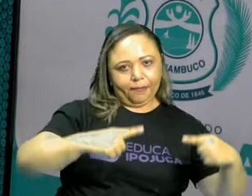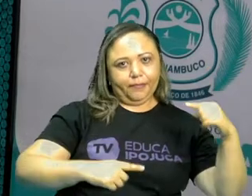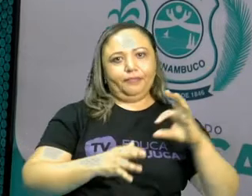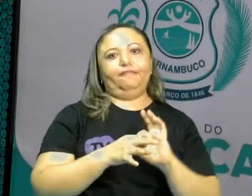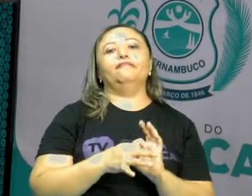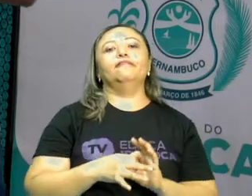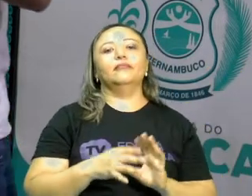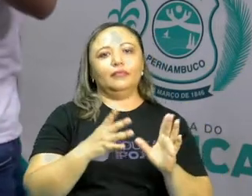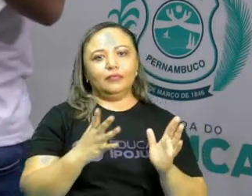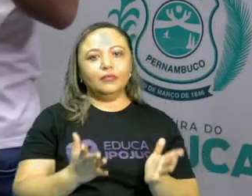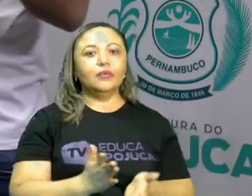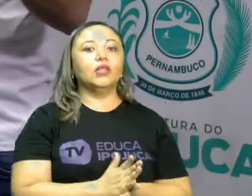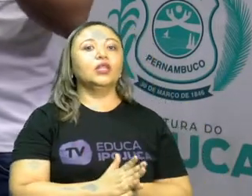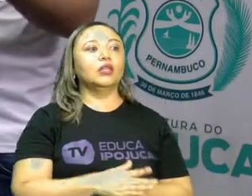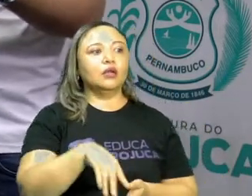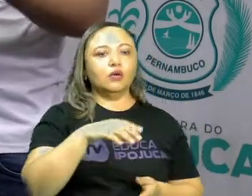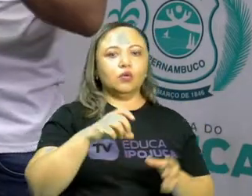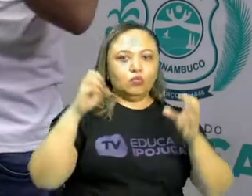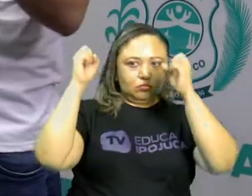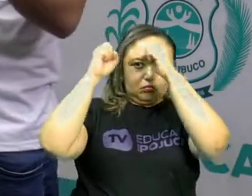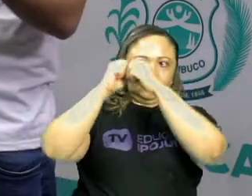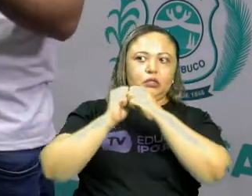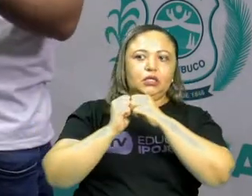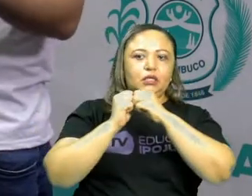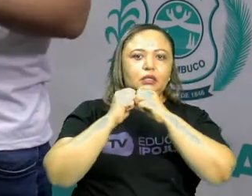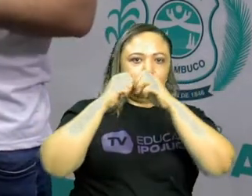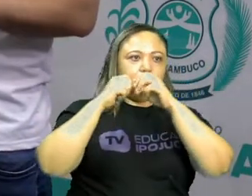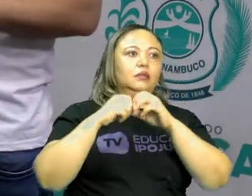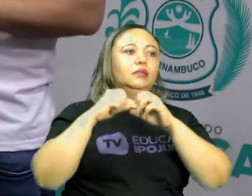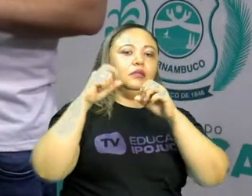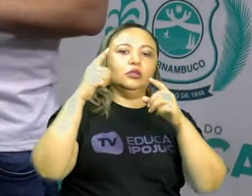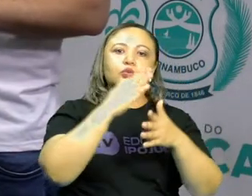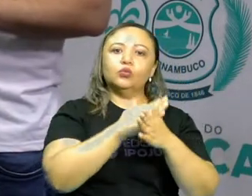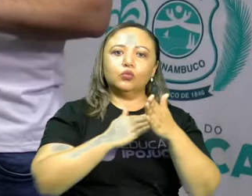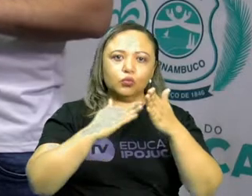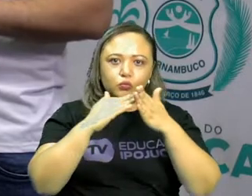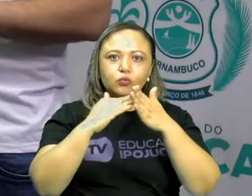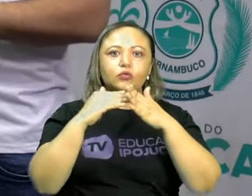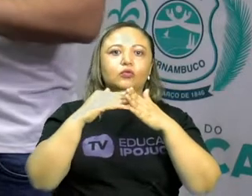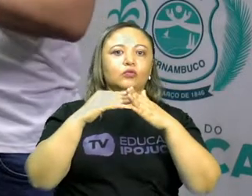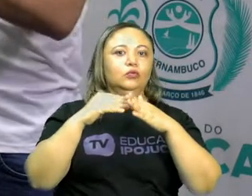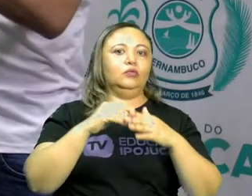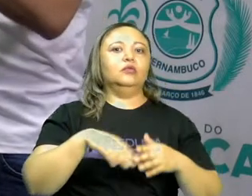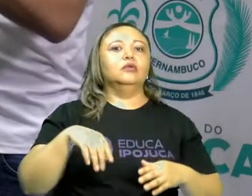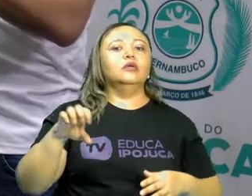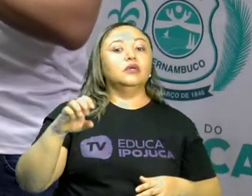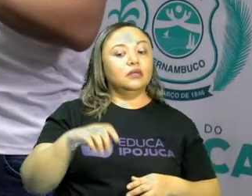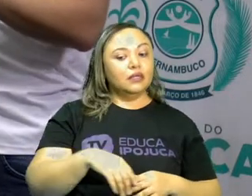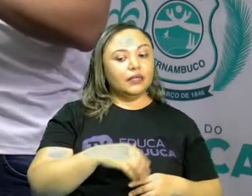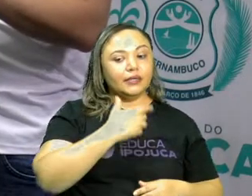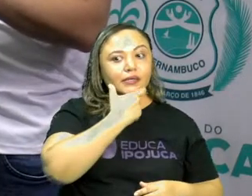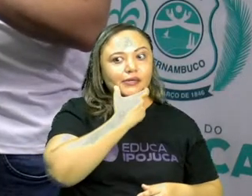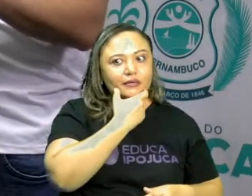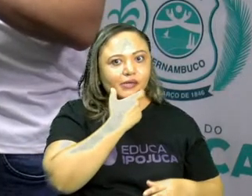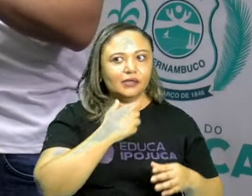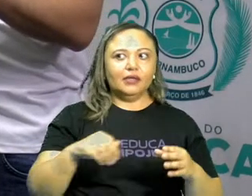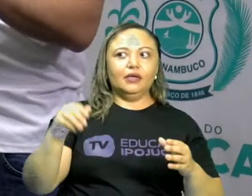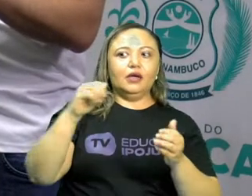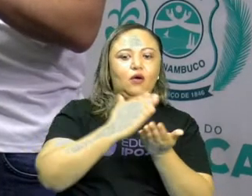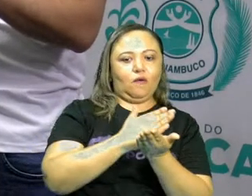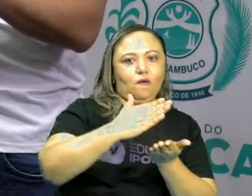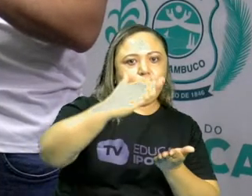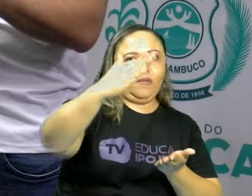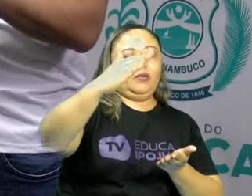Tá bem? Então, esses ideais do liberalismo, se formam ali, sobretudo, na Inglaterra. Um dos grandes pensadores do